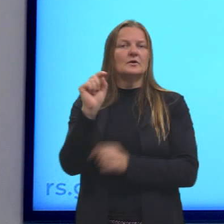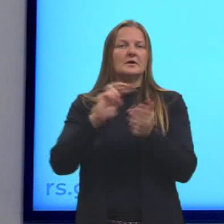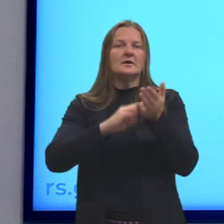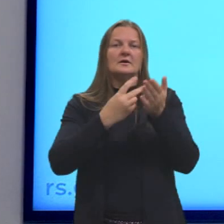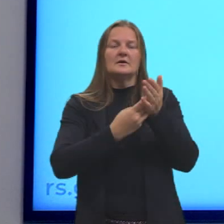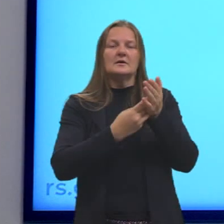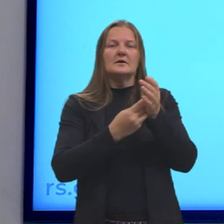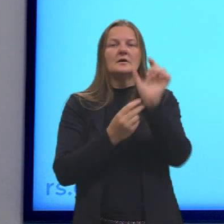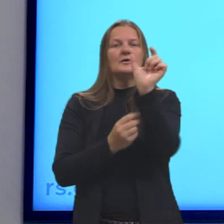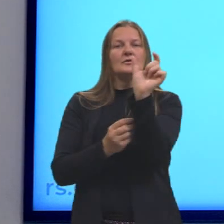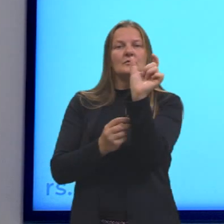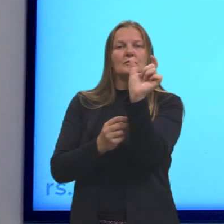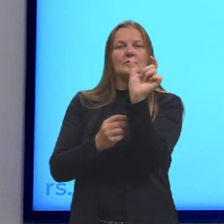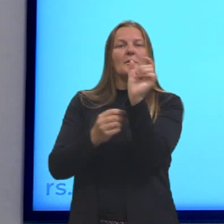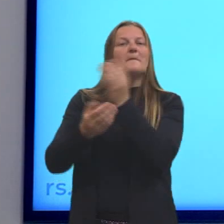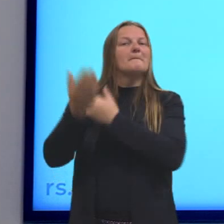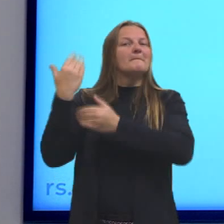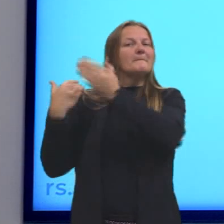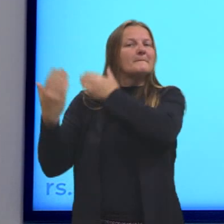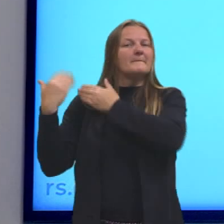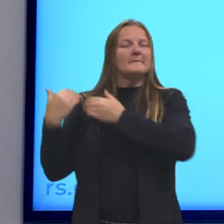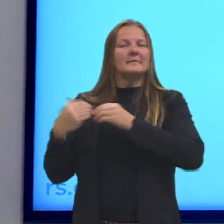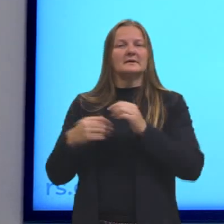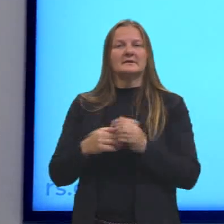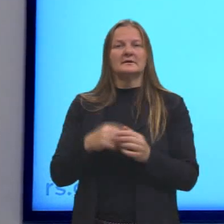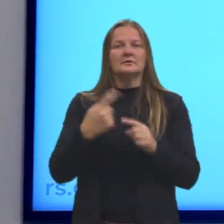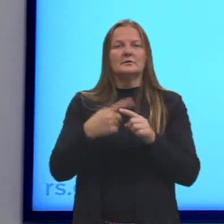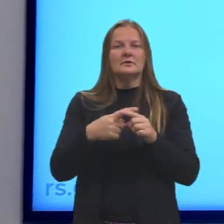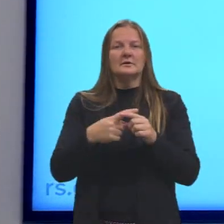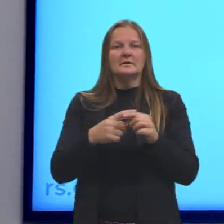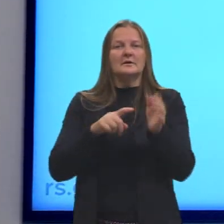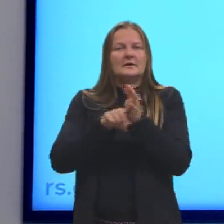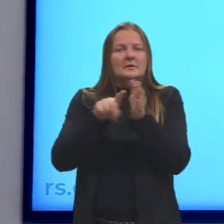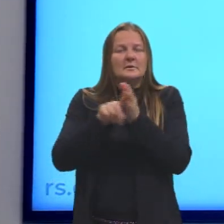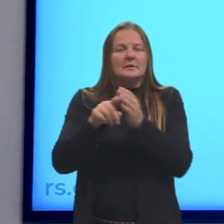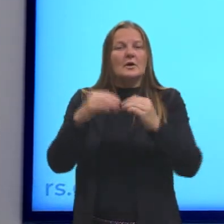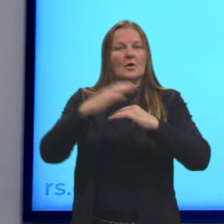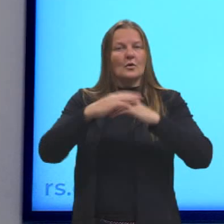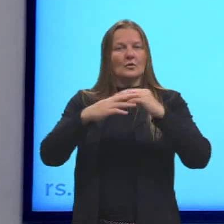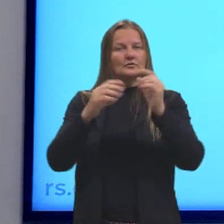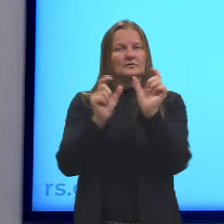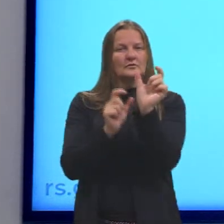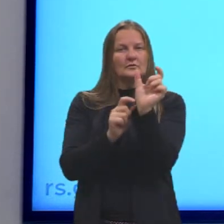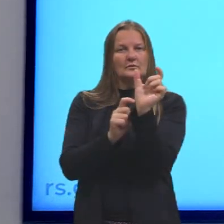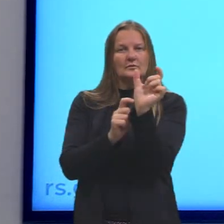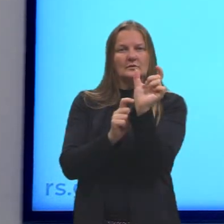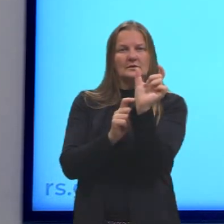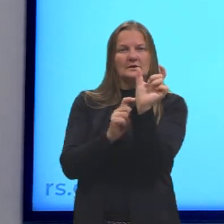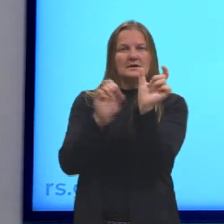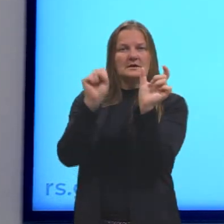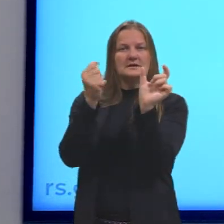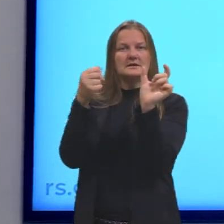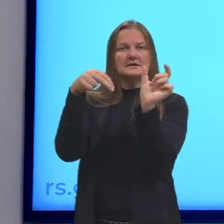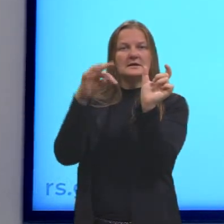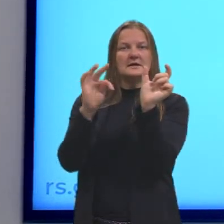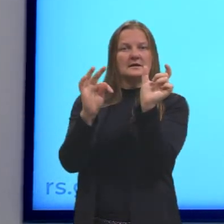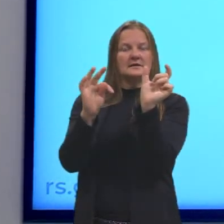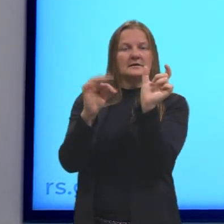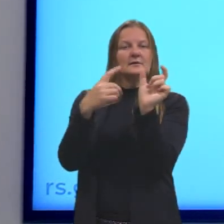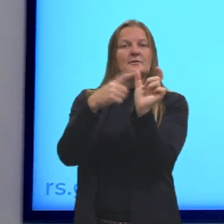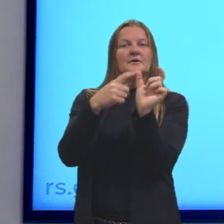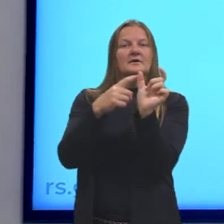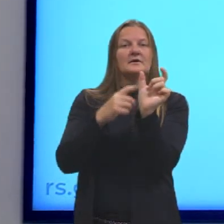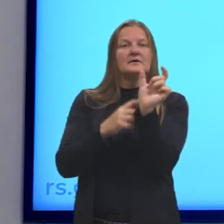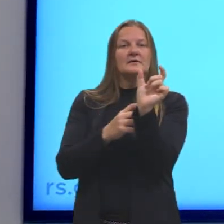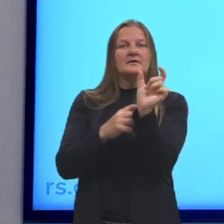irregular no passado. Aqui eu percebo por quê? Porque eu sei que a construção dele, no infinitivo,